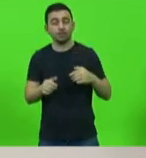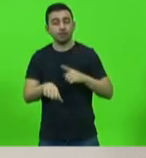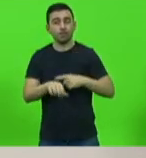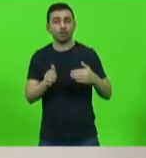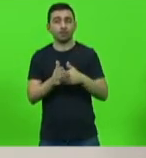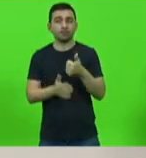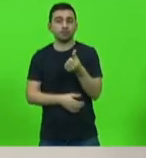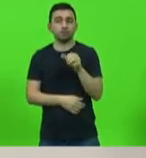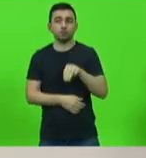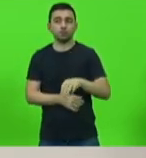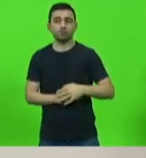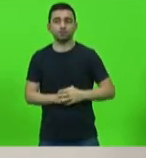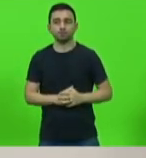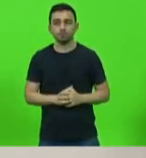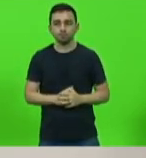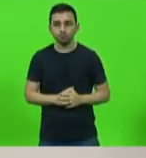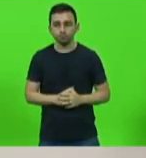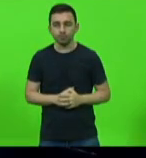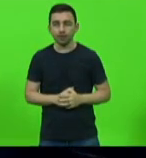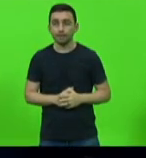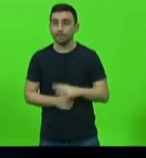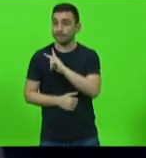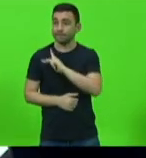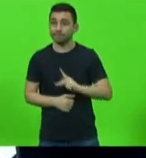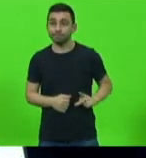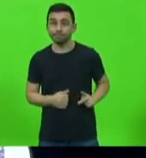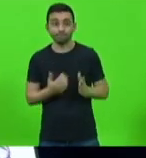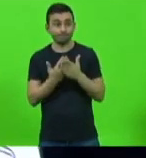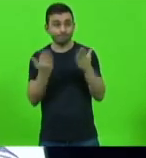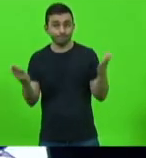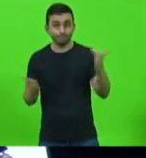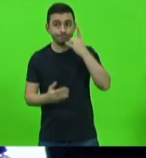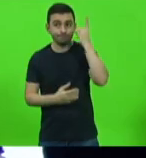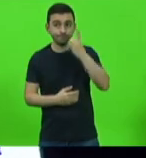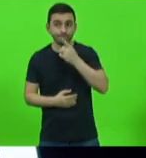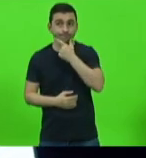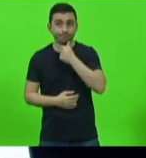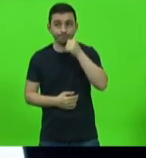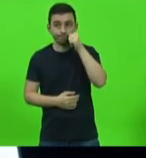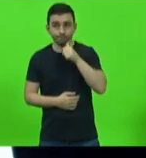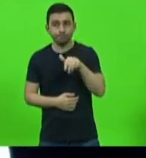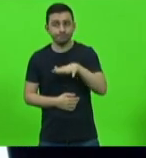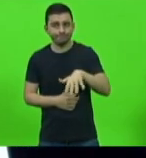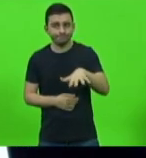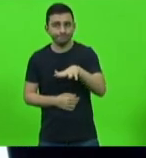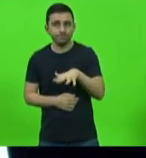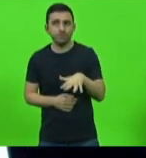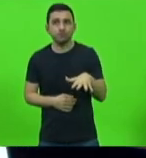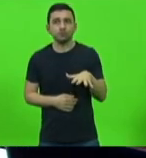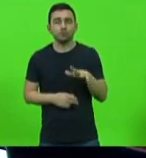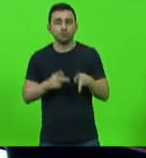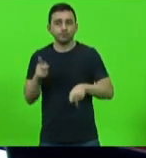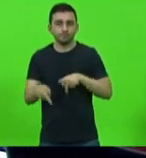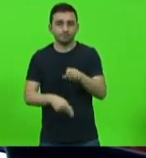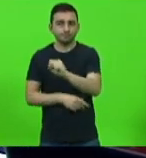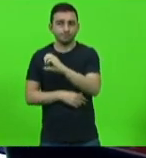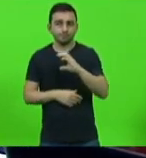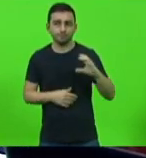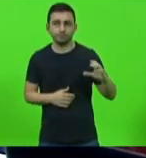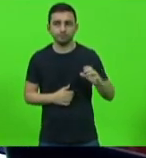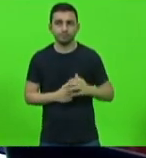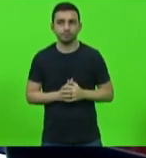senhor presidente senhores deputados senhoras deputadas estimados catarinenses